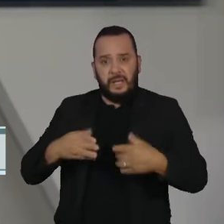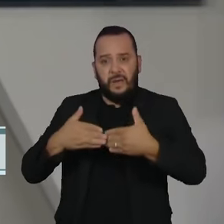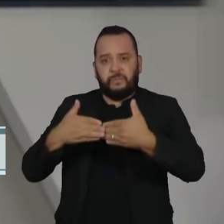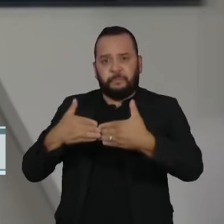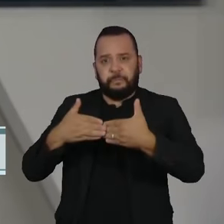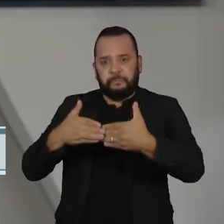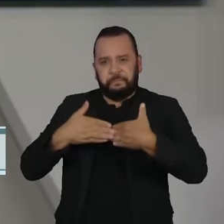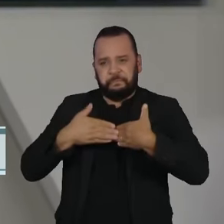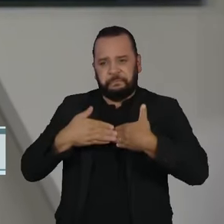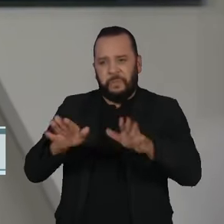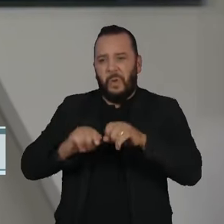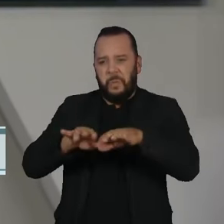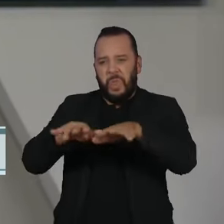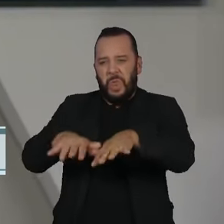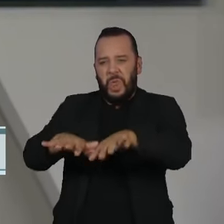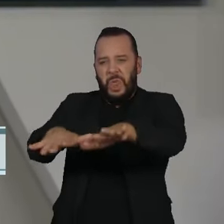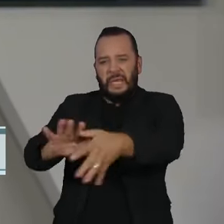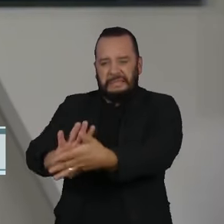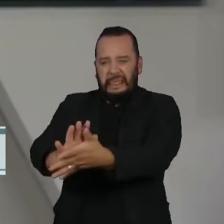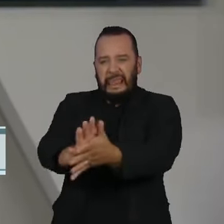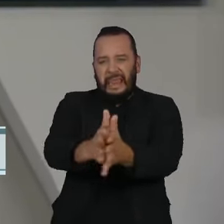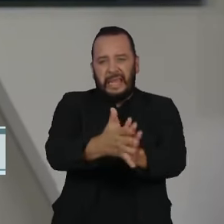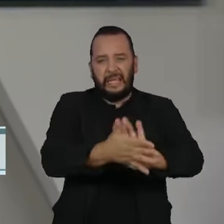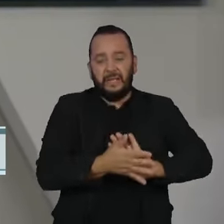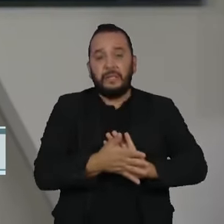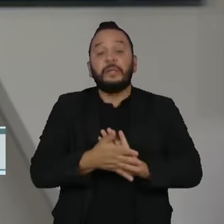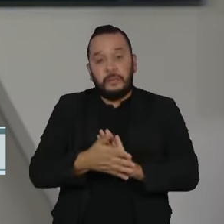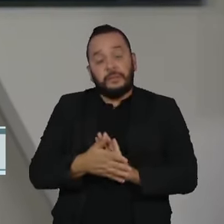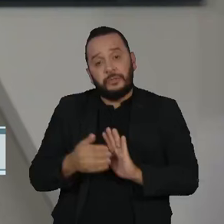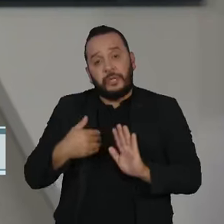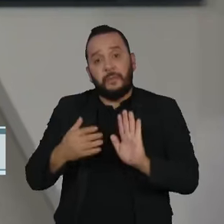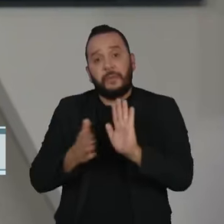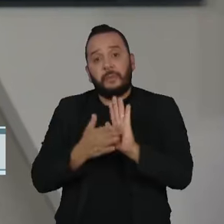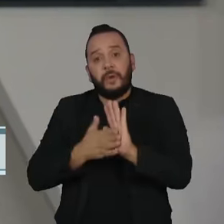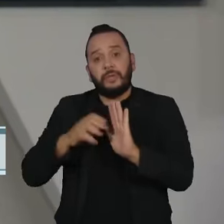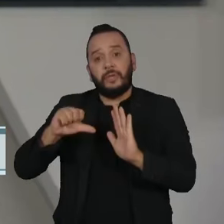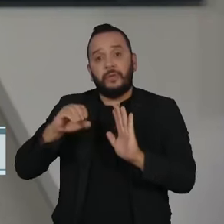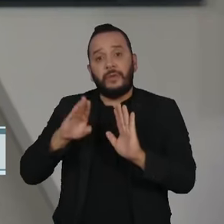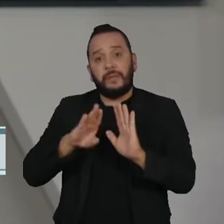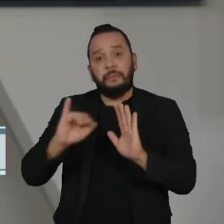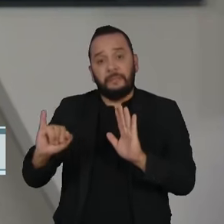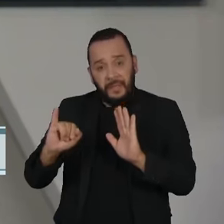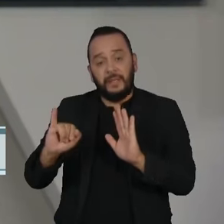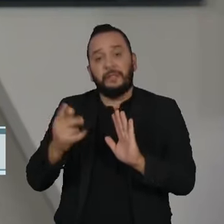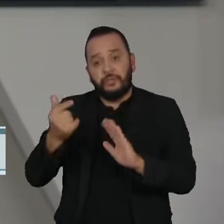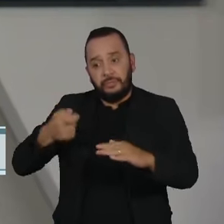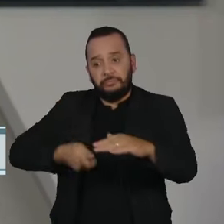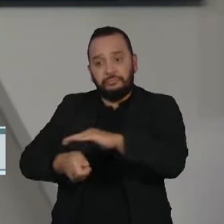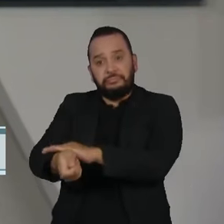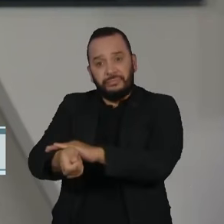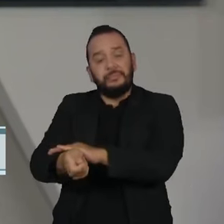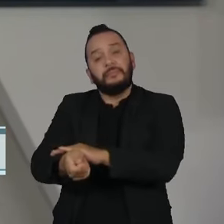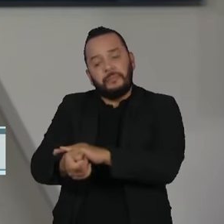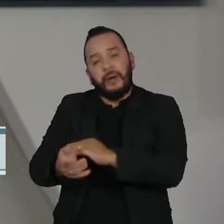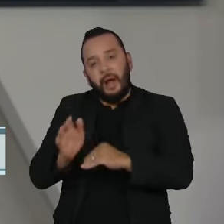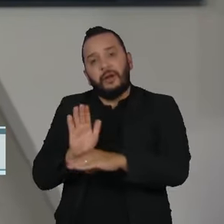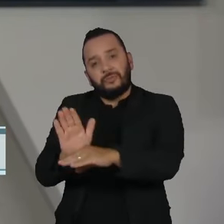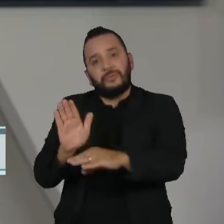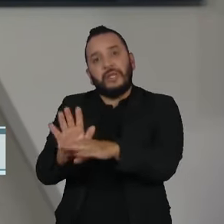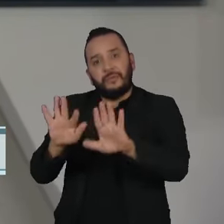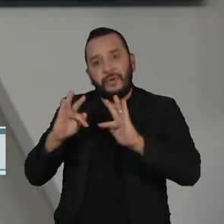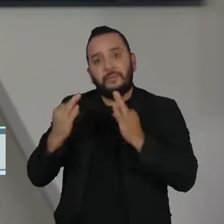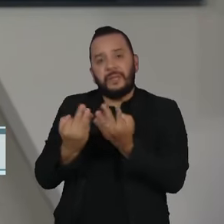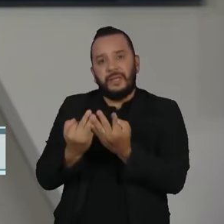ofereceram 90 bilhões de reais numa nova proposta para a reparação dos danos provocados pela tragédia. As vítimas